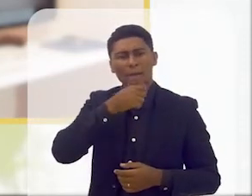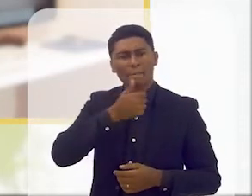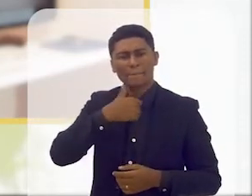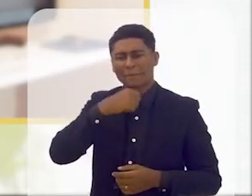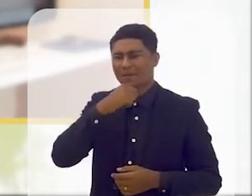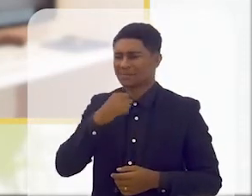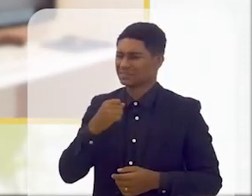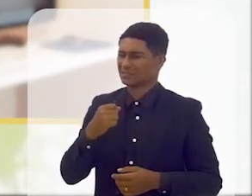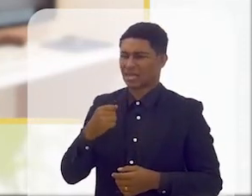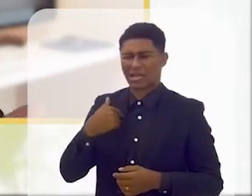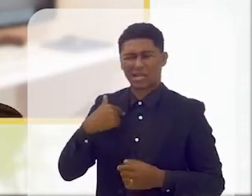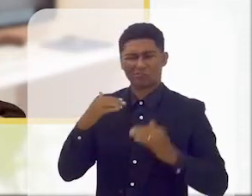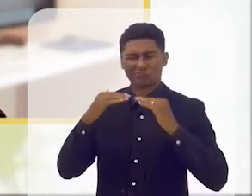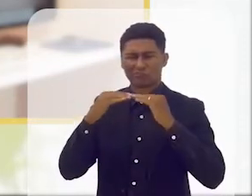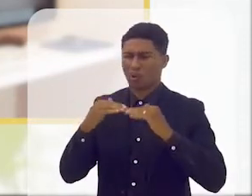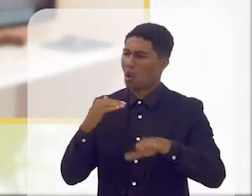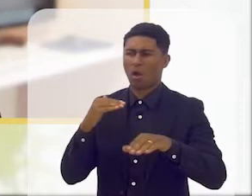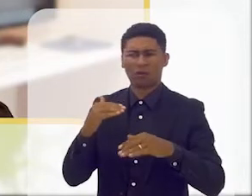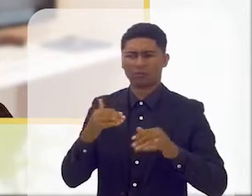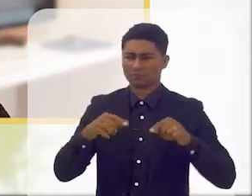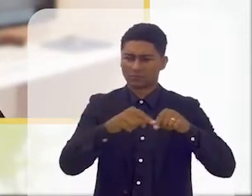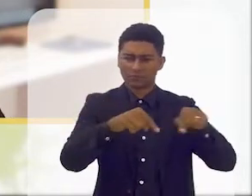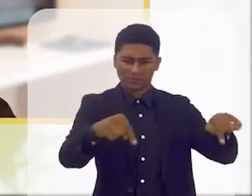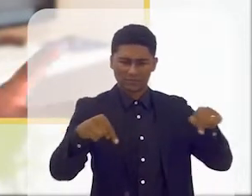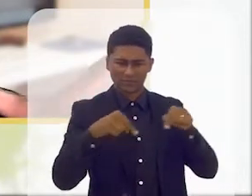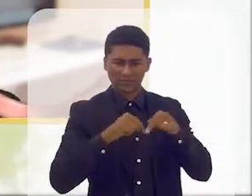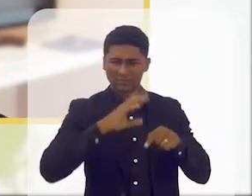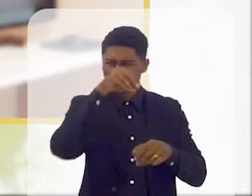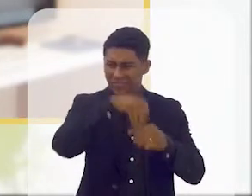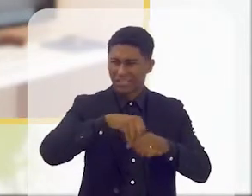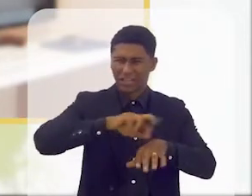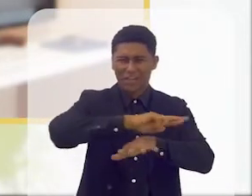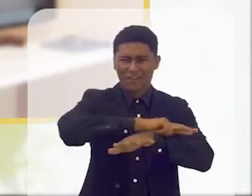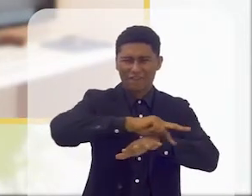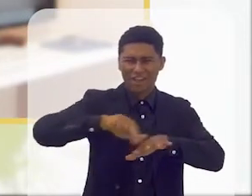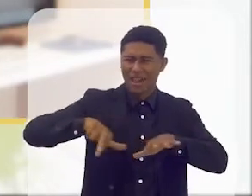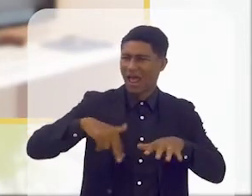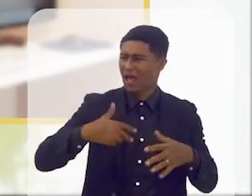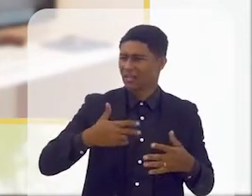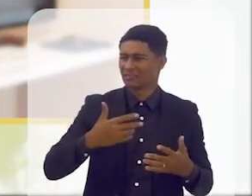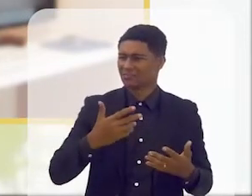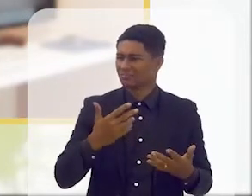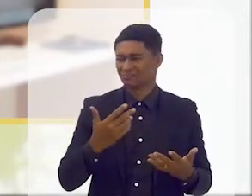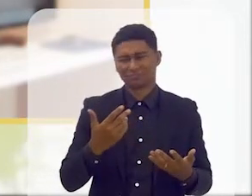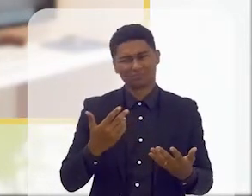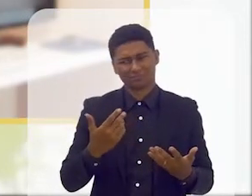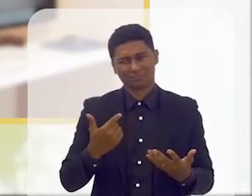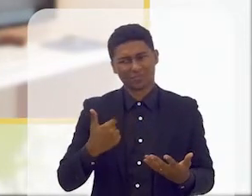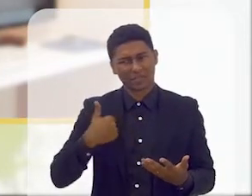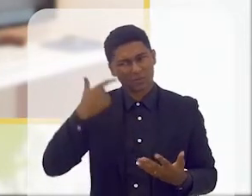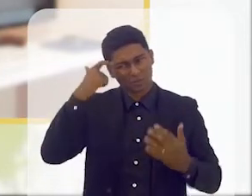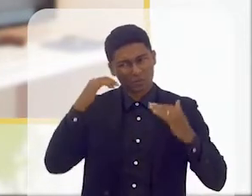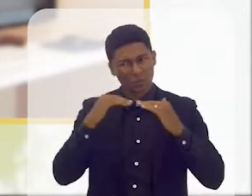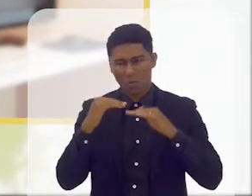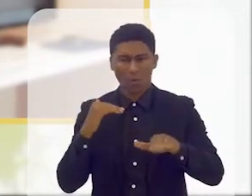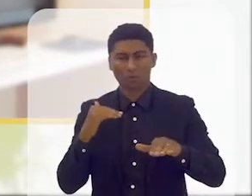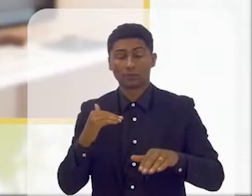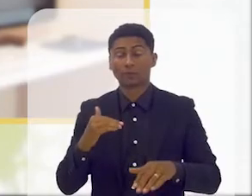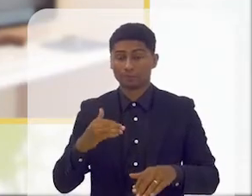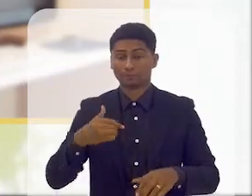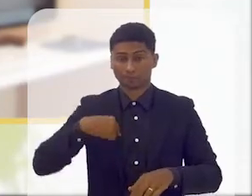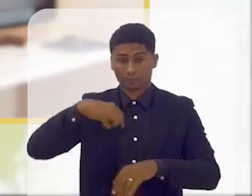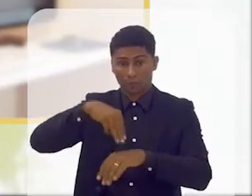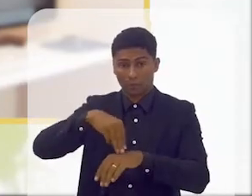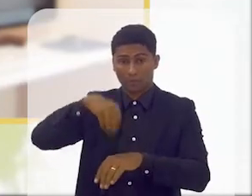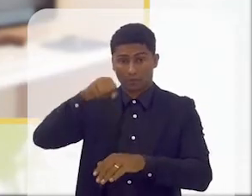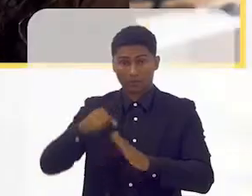vamos dizer, com essa mistura na sala de aula, com essa diversidade na sala de aula. Antes de fazer o mestrado,